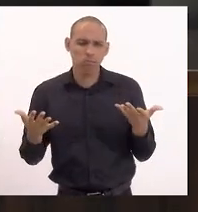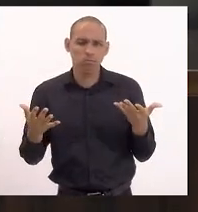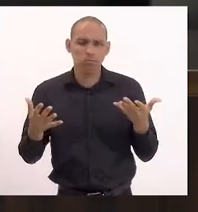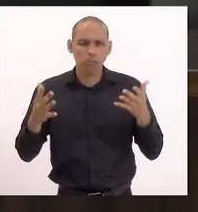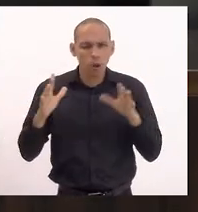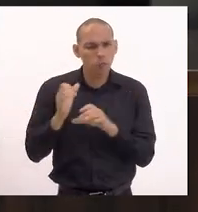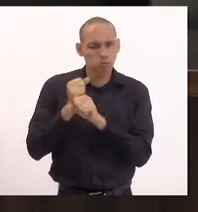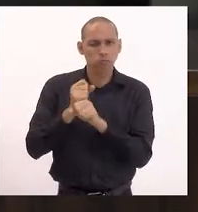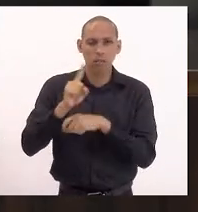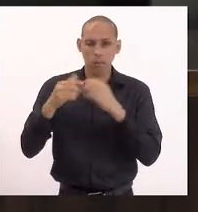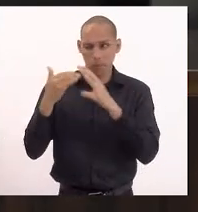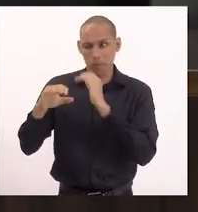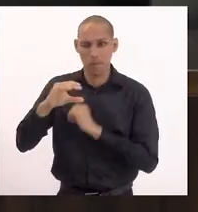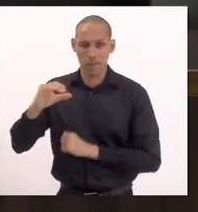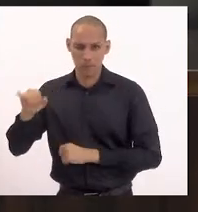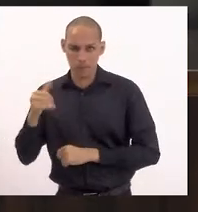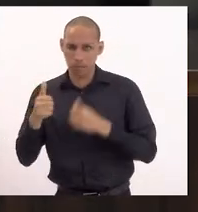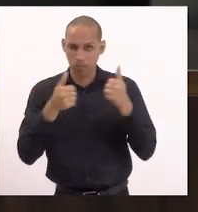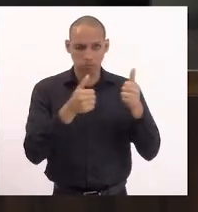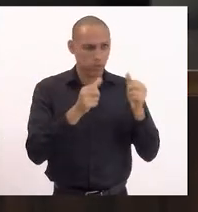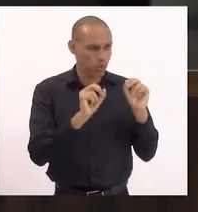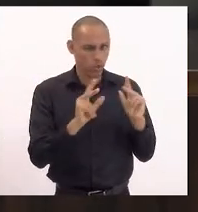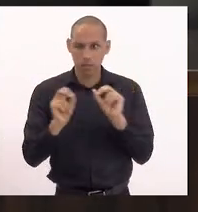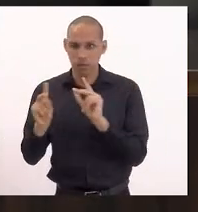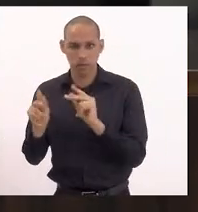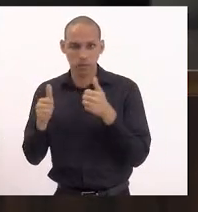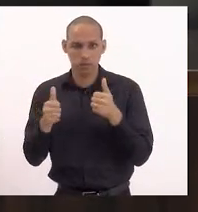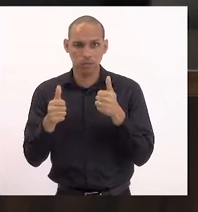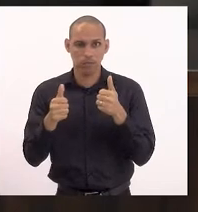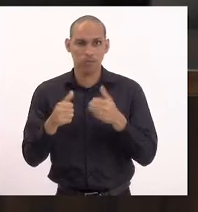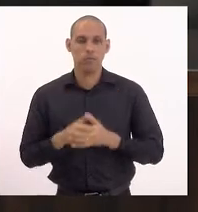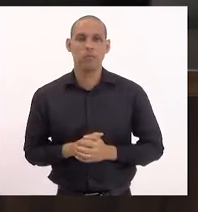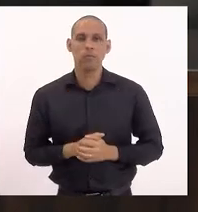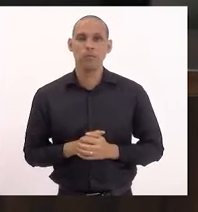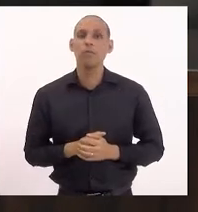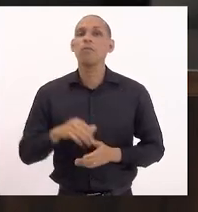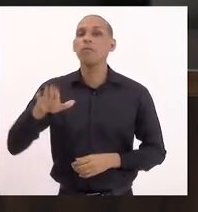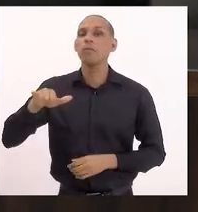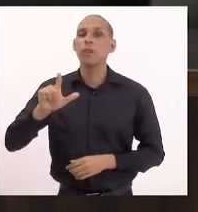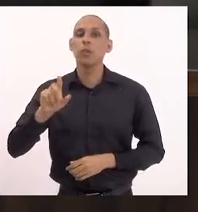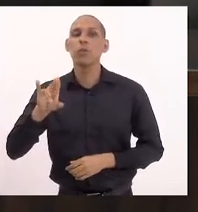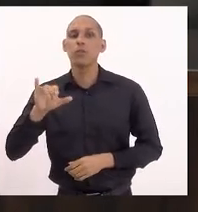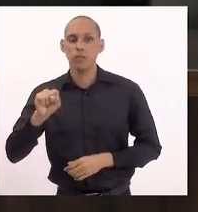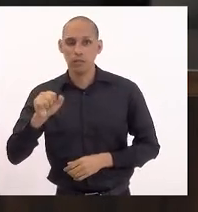submete à CCJ, ok? Ok, Luiz? Hein, Luiz?